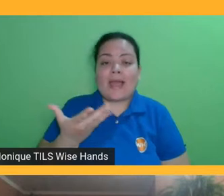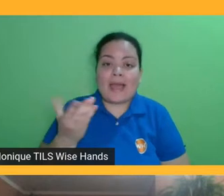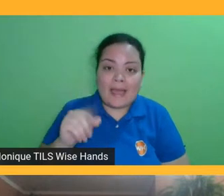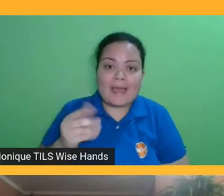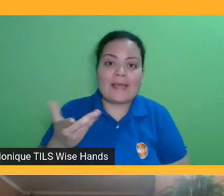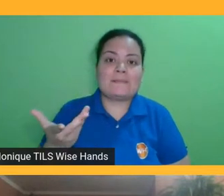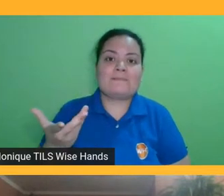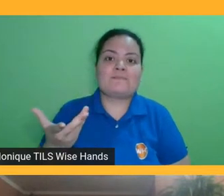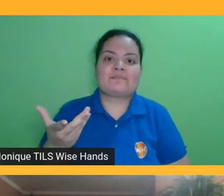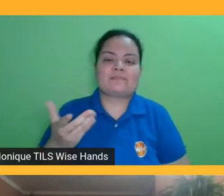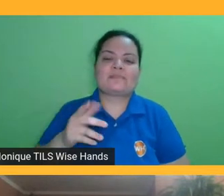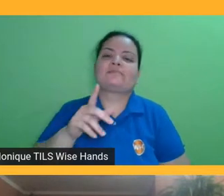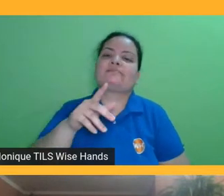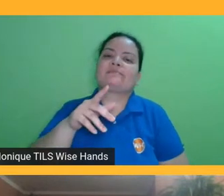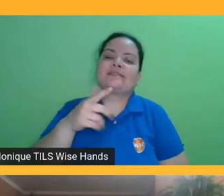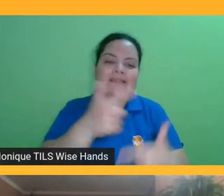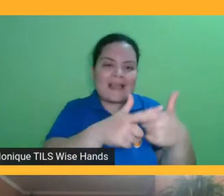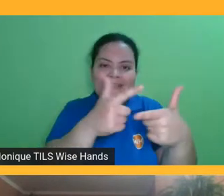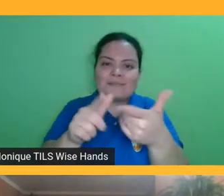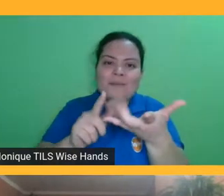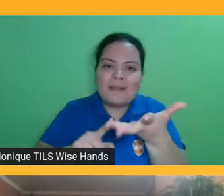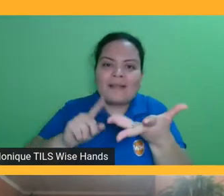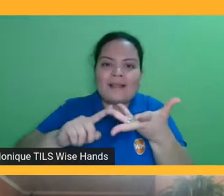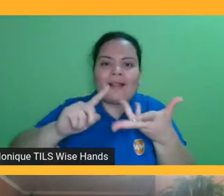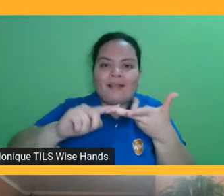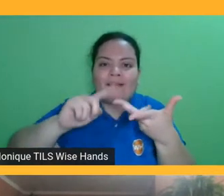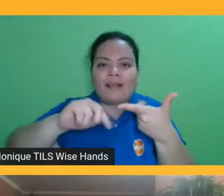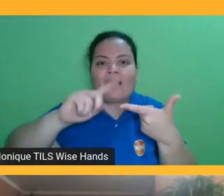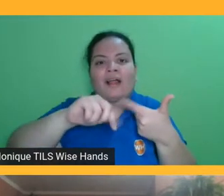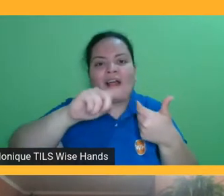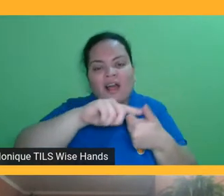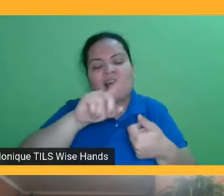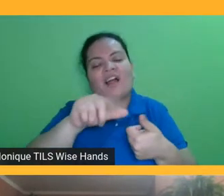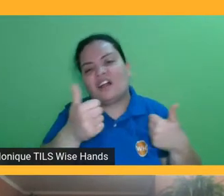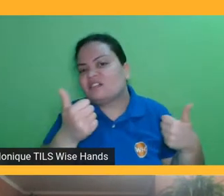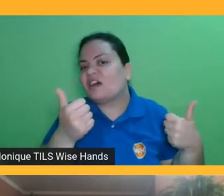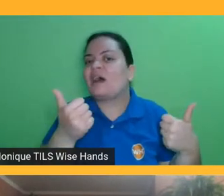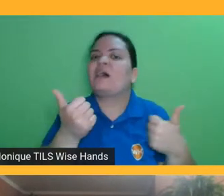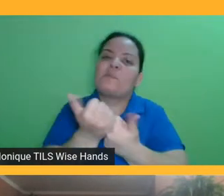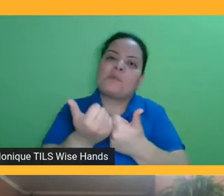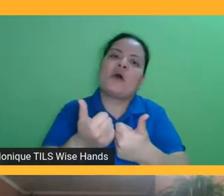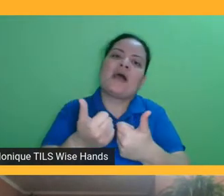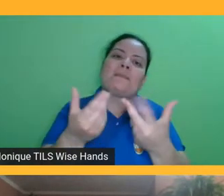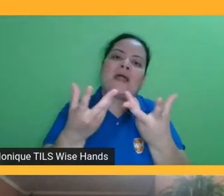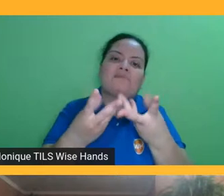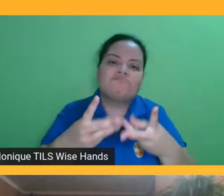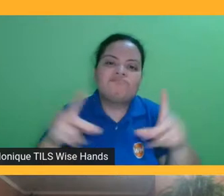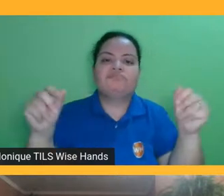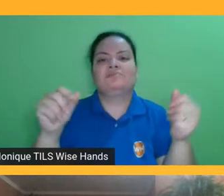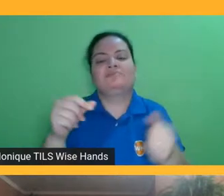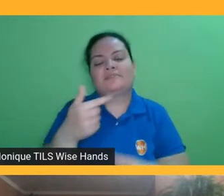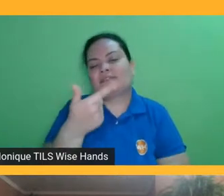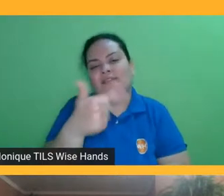que corrobora para a gente ter essa diminuição no hábito de leitura. Eu não vou me aprofundar muito nisso, porque eu acho que também